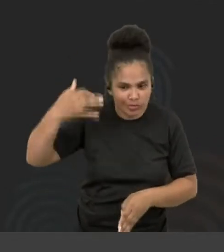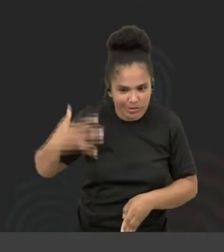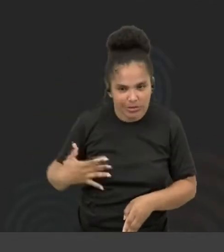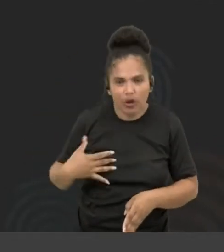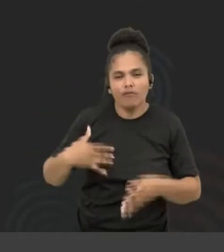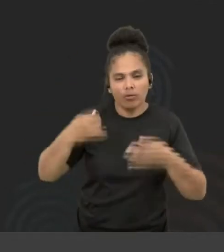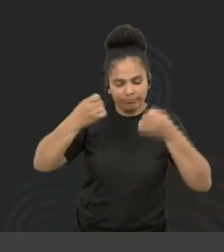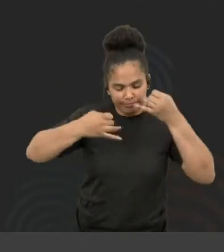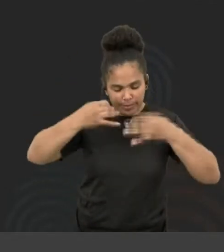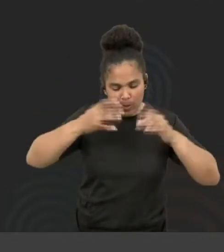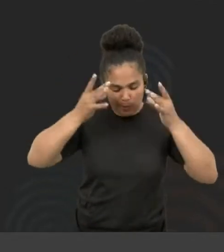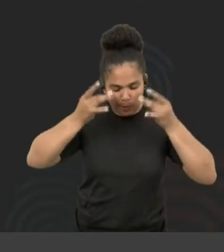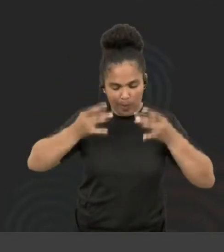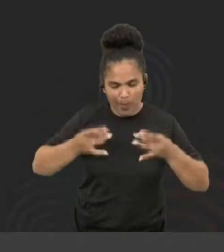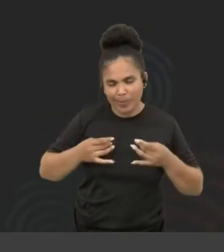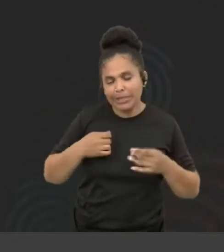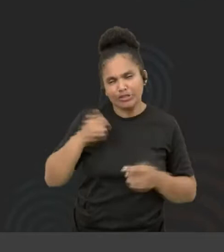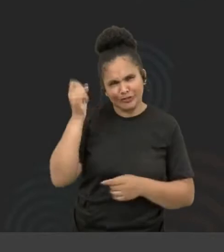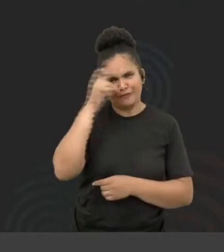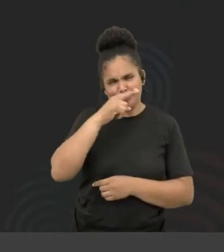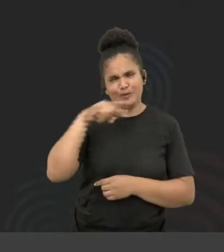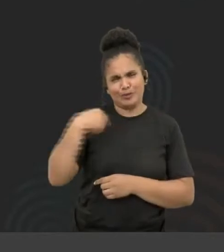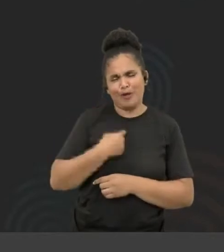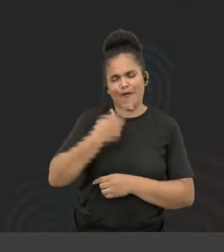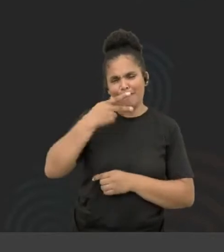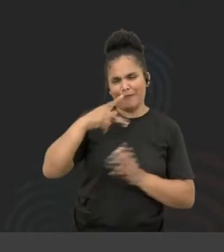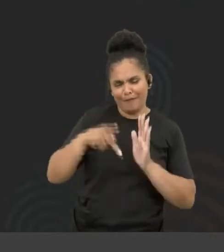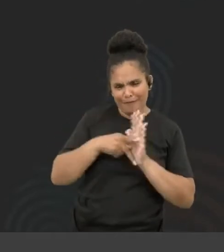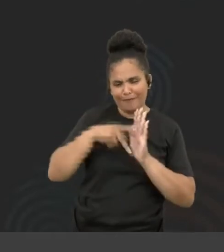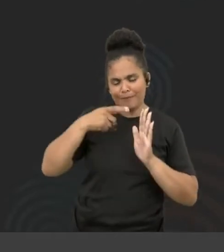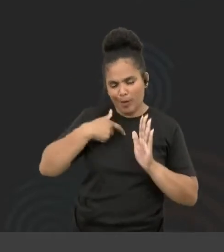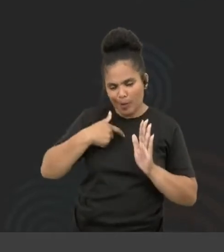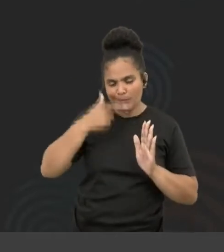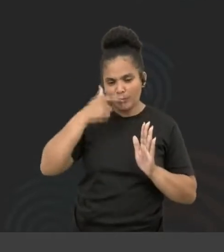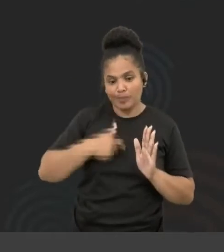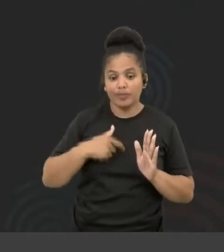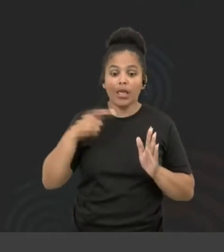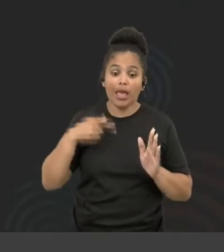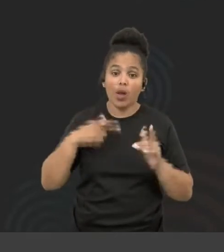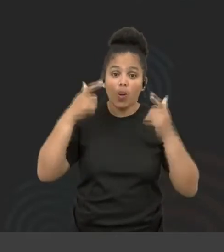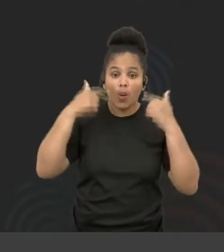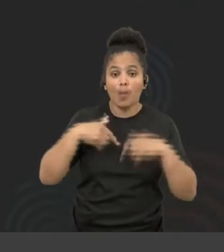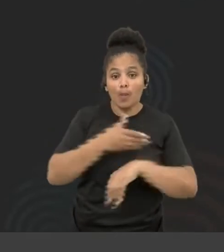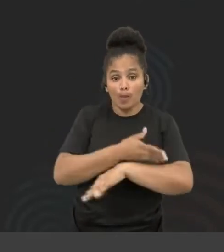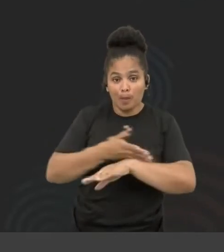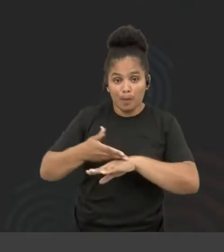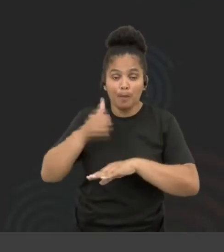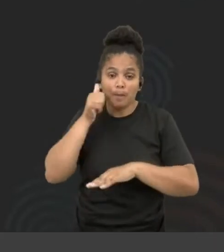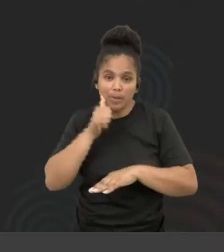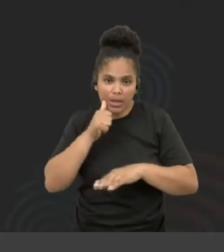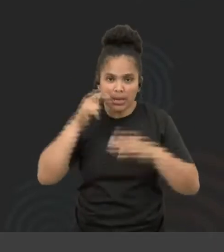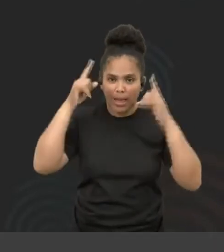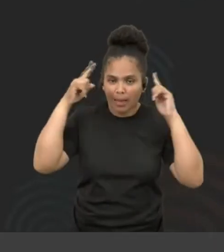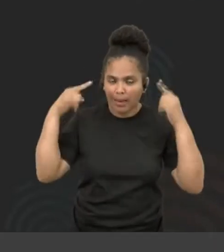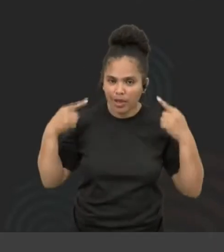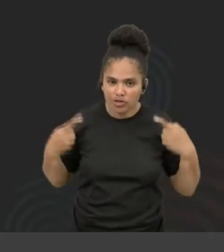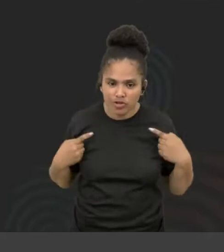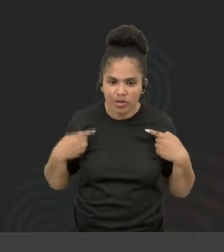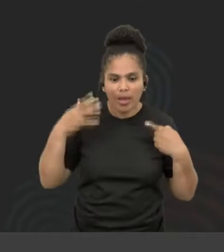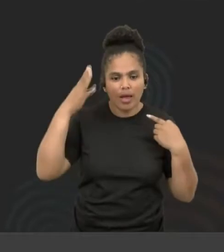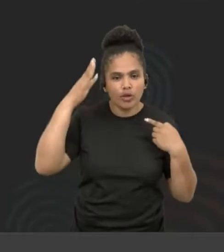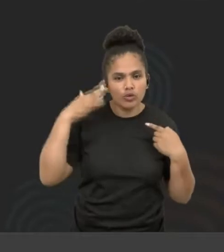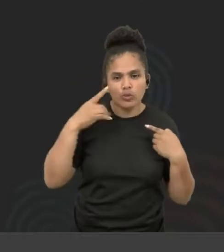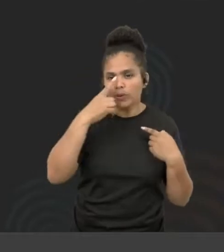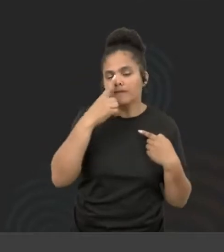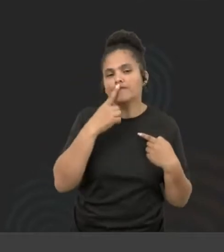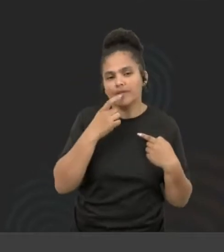minha, porque é sempre difícil falar da gente, né? Sou uma mulher branca, também de cabelo ruivo, um castanho avermelhado escuro, cacheado, comprido,